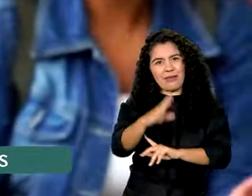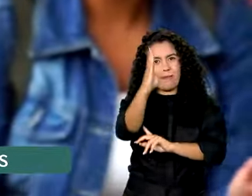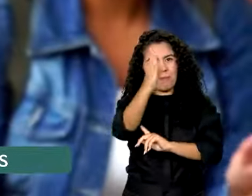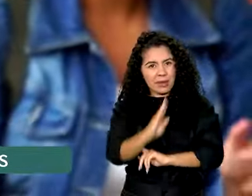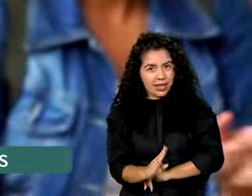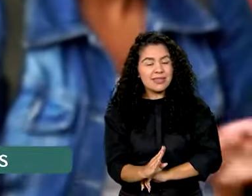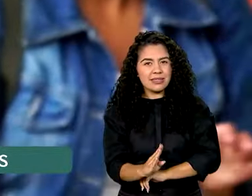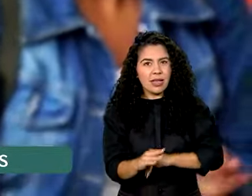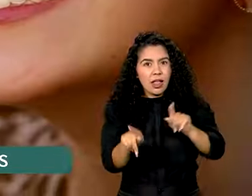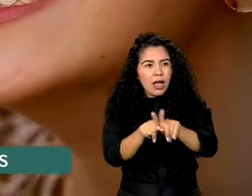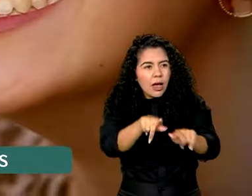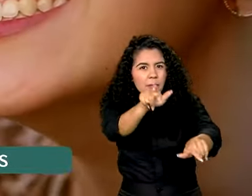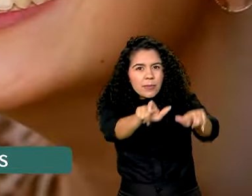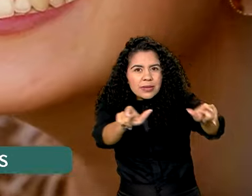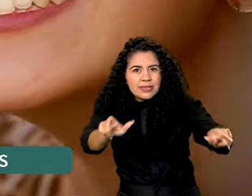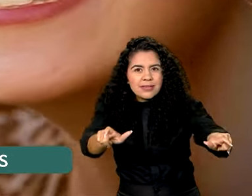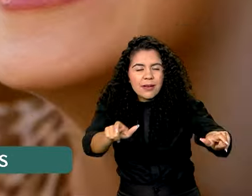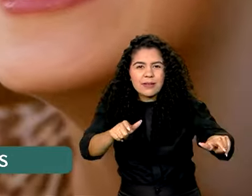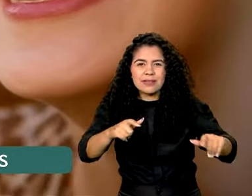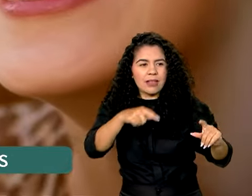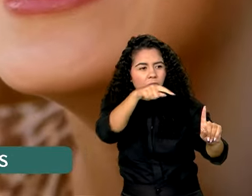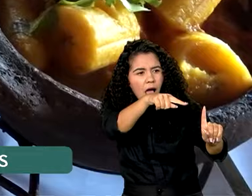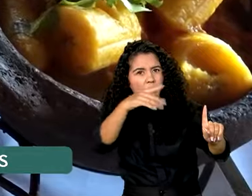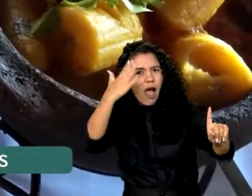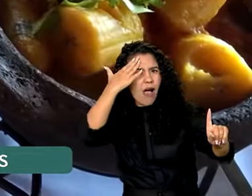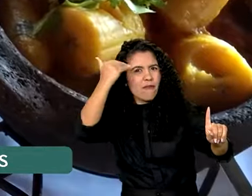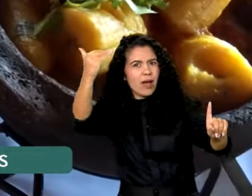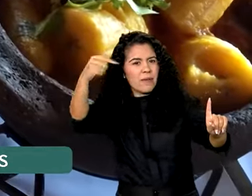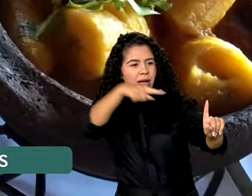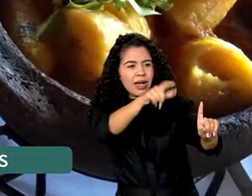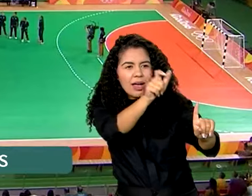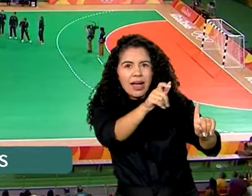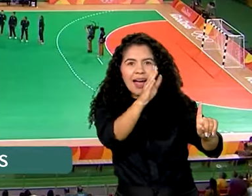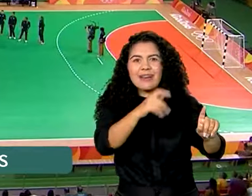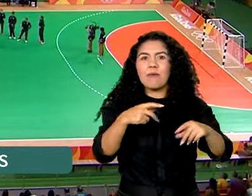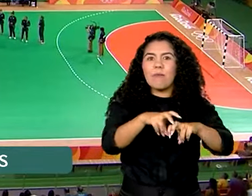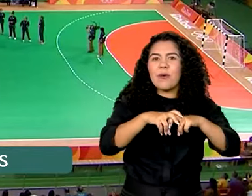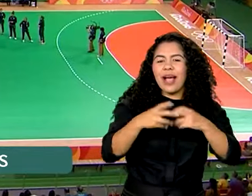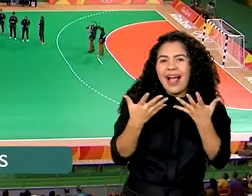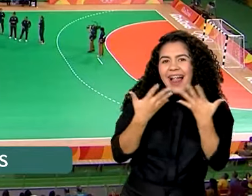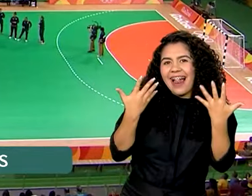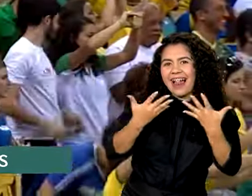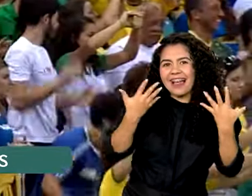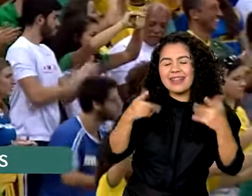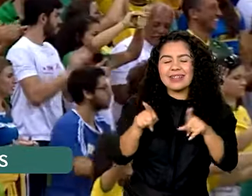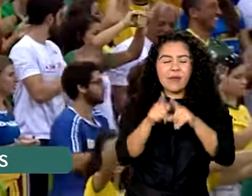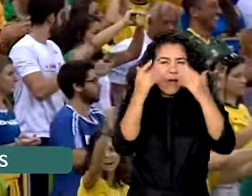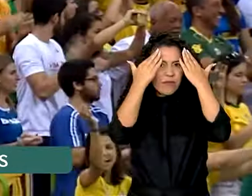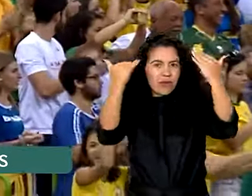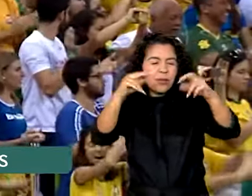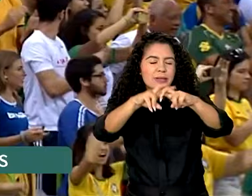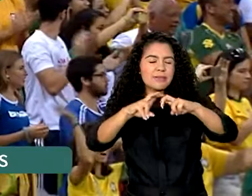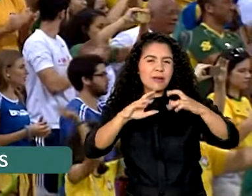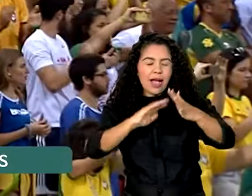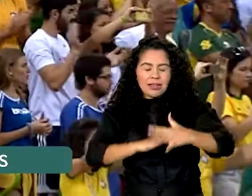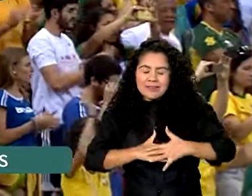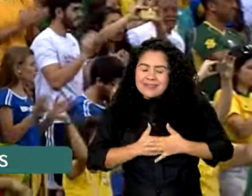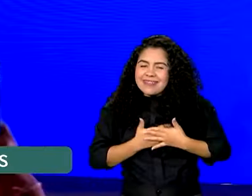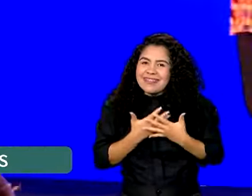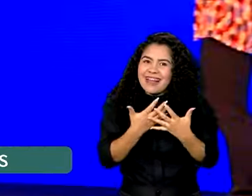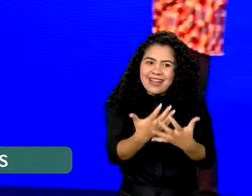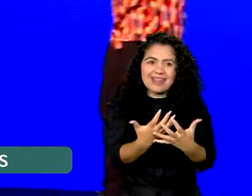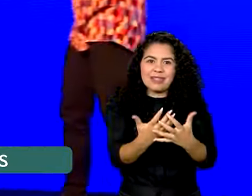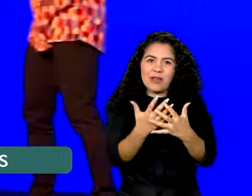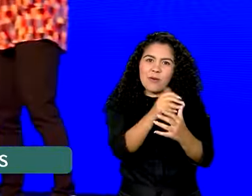E se os brasileiros são conhecidos por sua alegria e hospitalidade, também são famosos pela paixão por esportes.